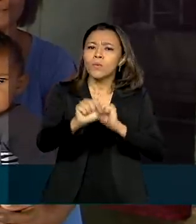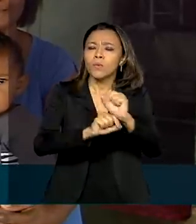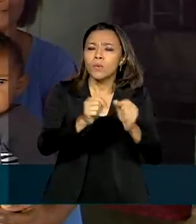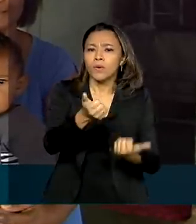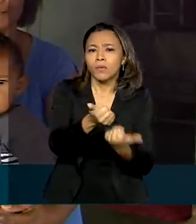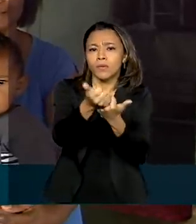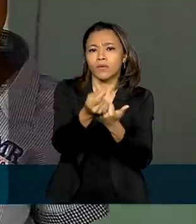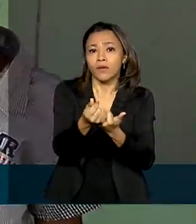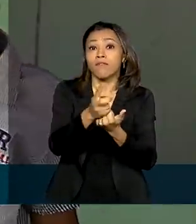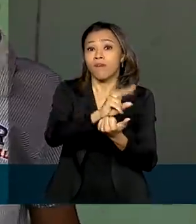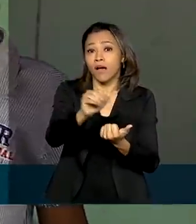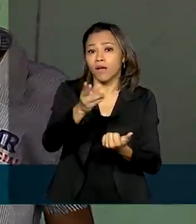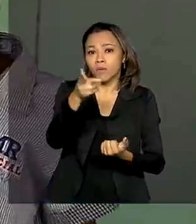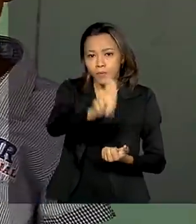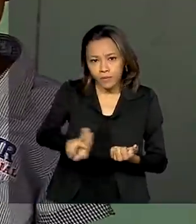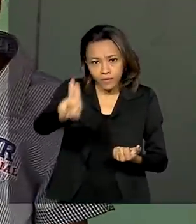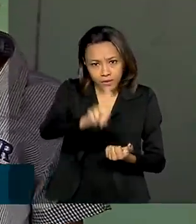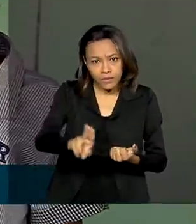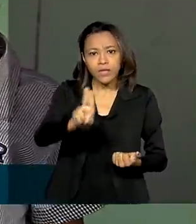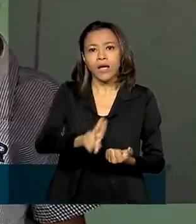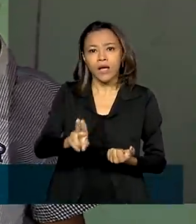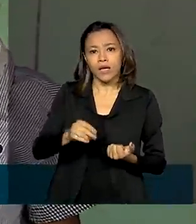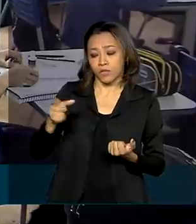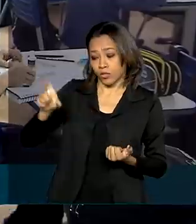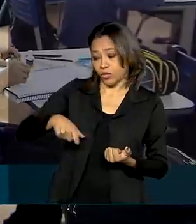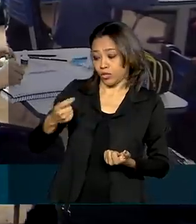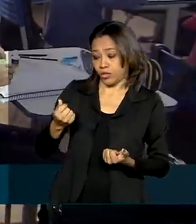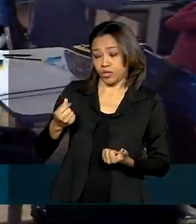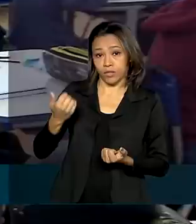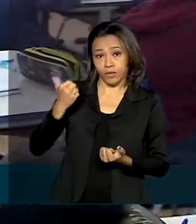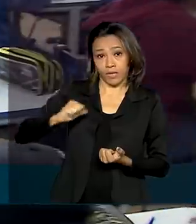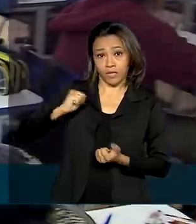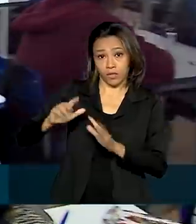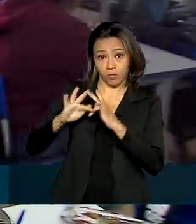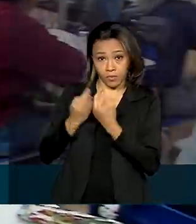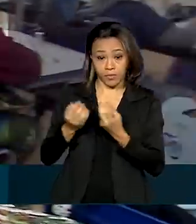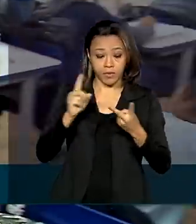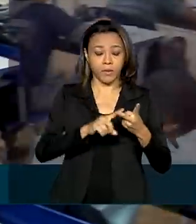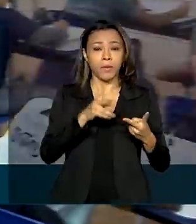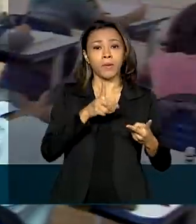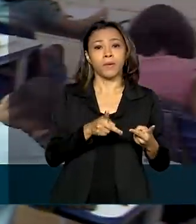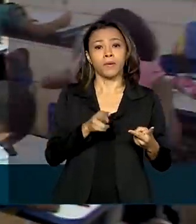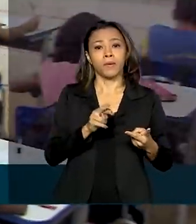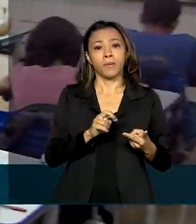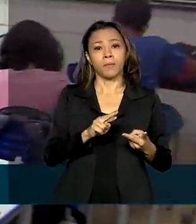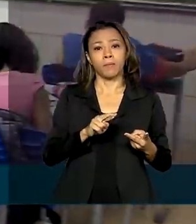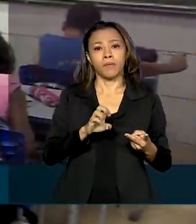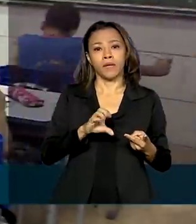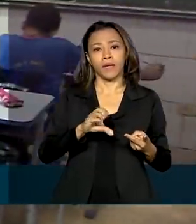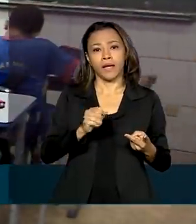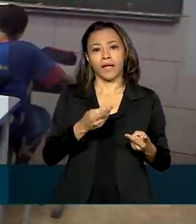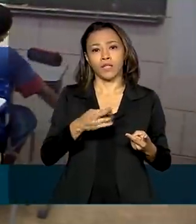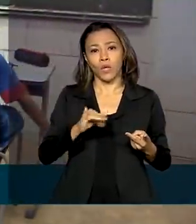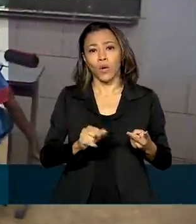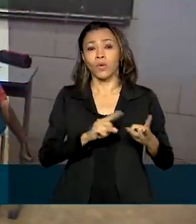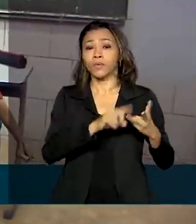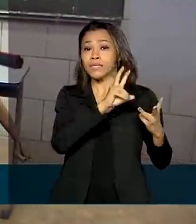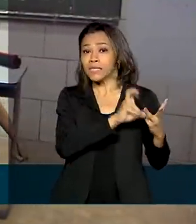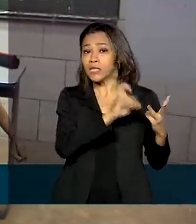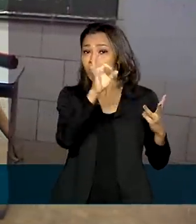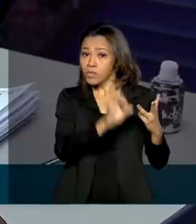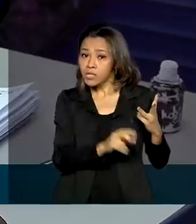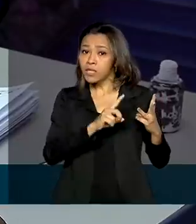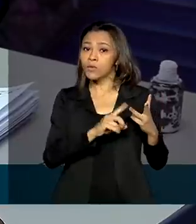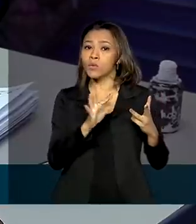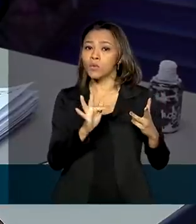para isso usará, além dos recursos do Bolsa Família, precatórios e cerca de 5% do Fundeb, o Fundo de